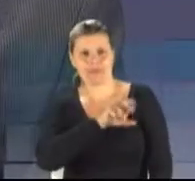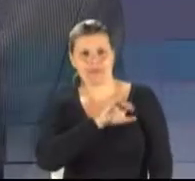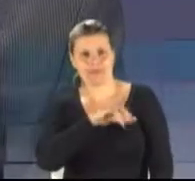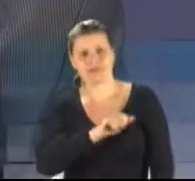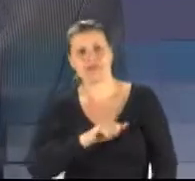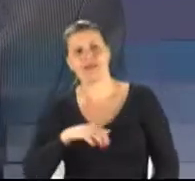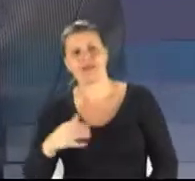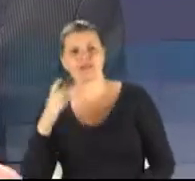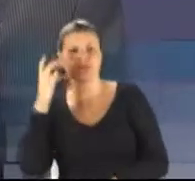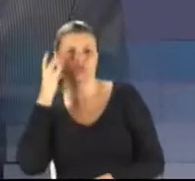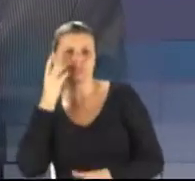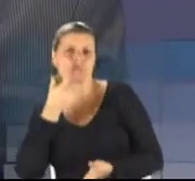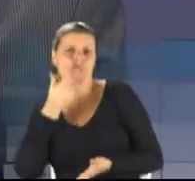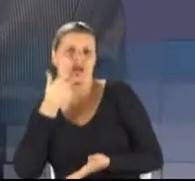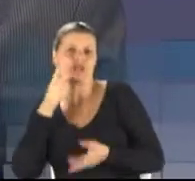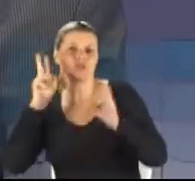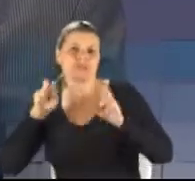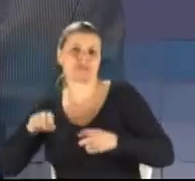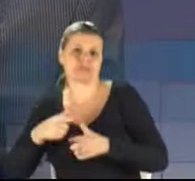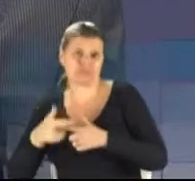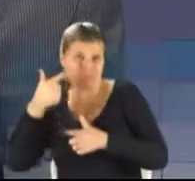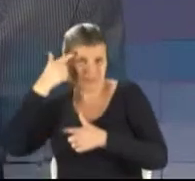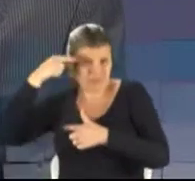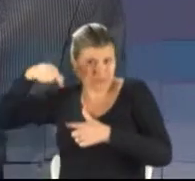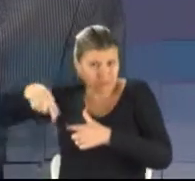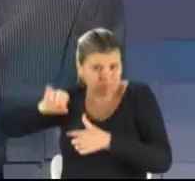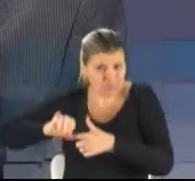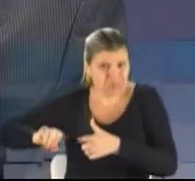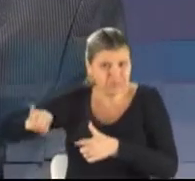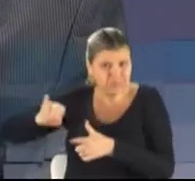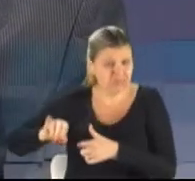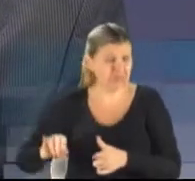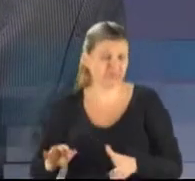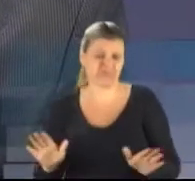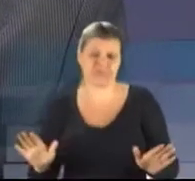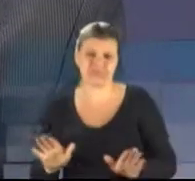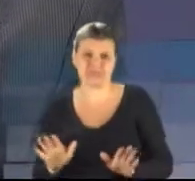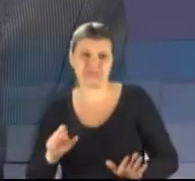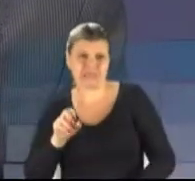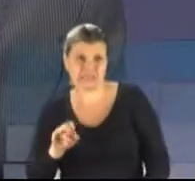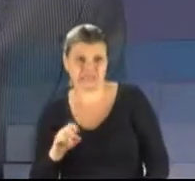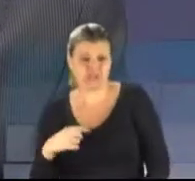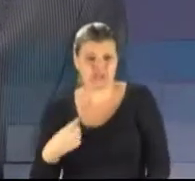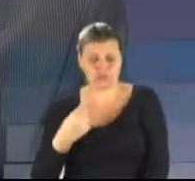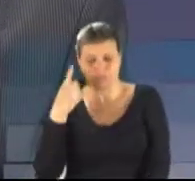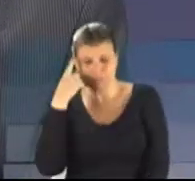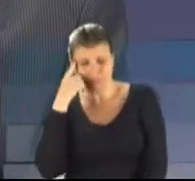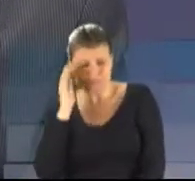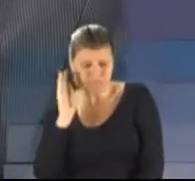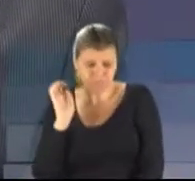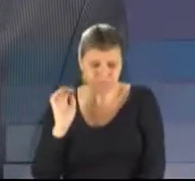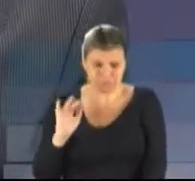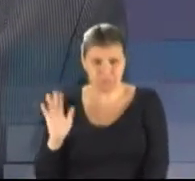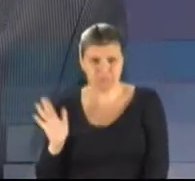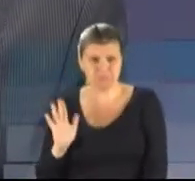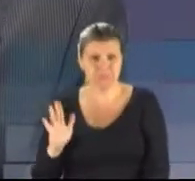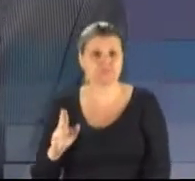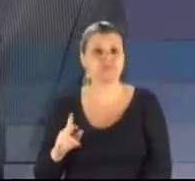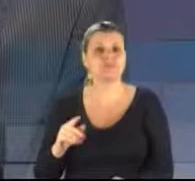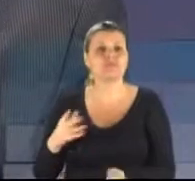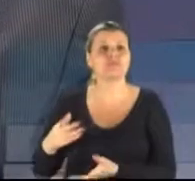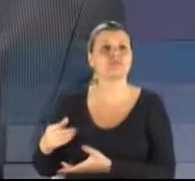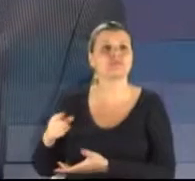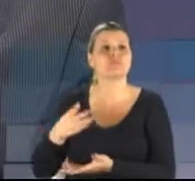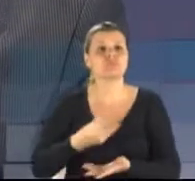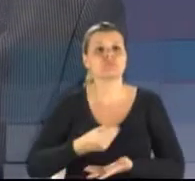como se isso fosse um problema muito importante. Se nós formos pensar bem, os bancos doaram o